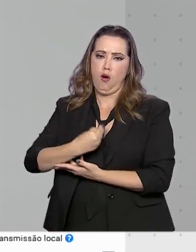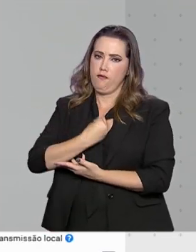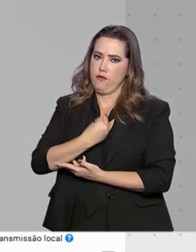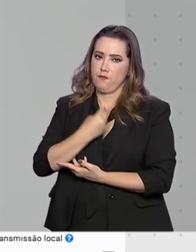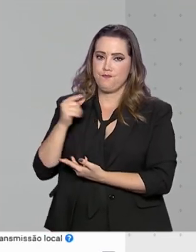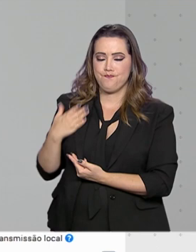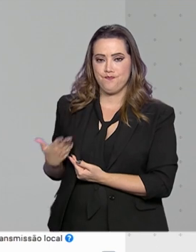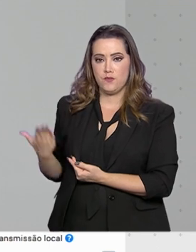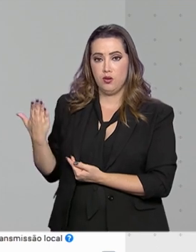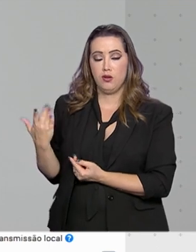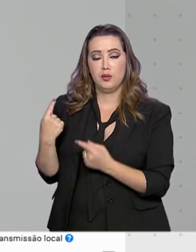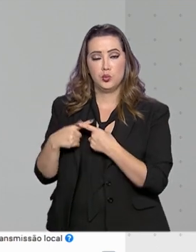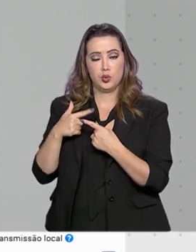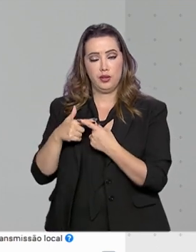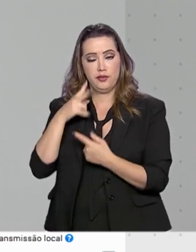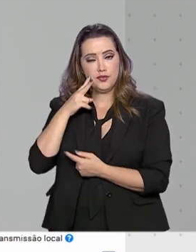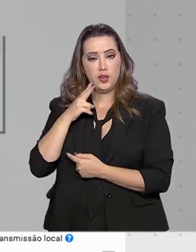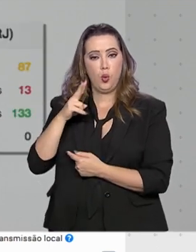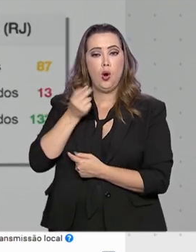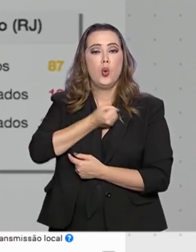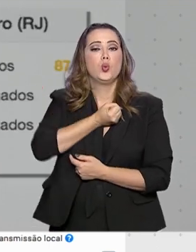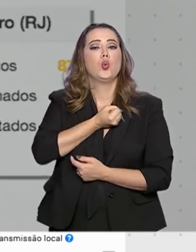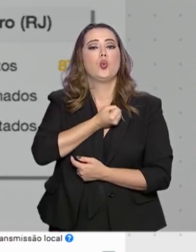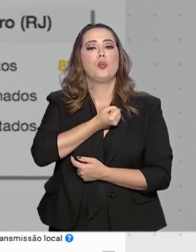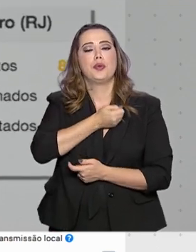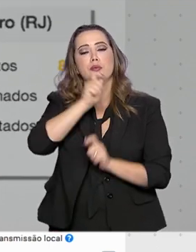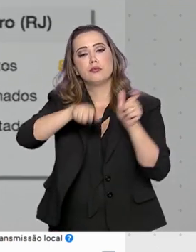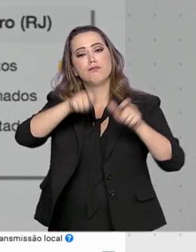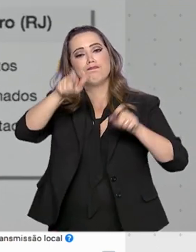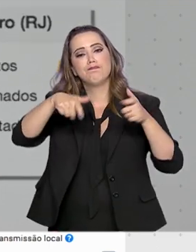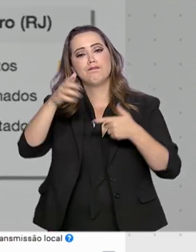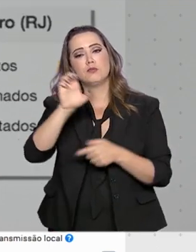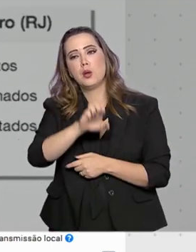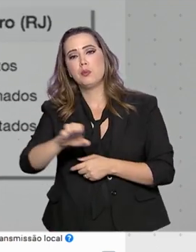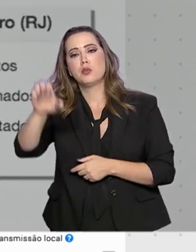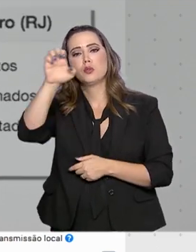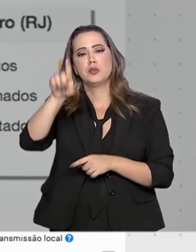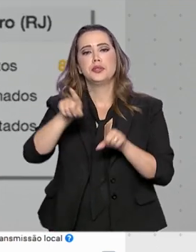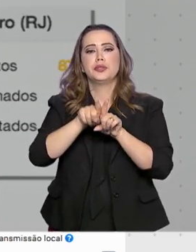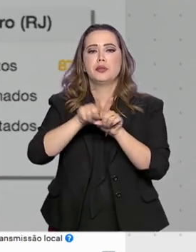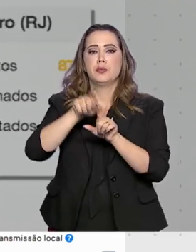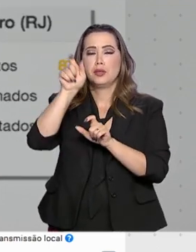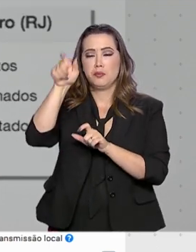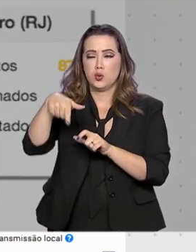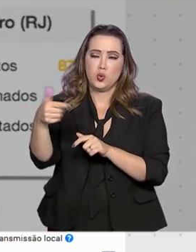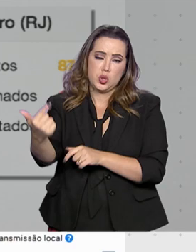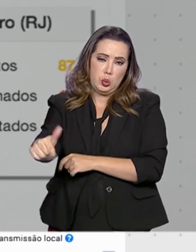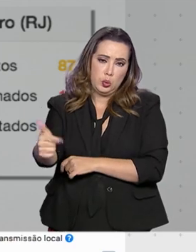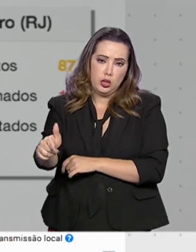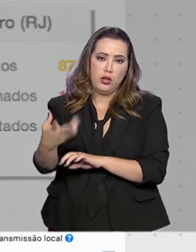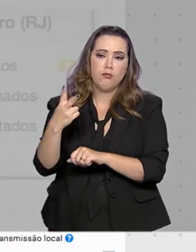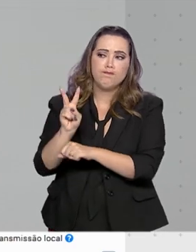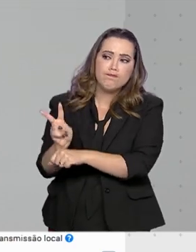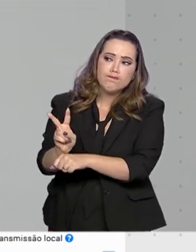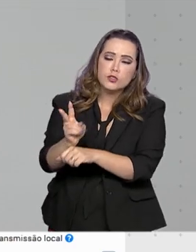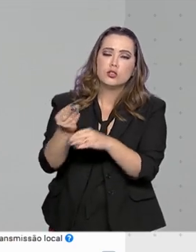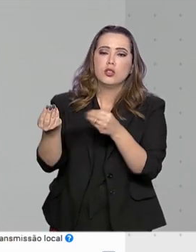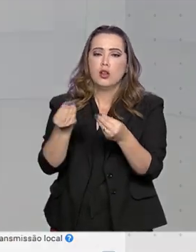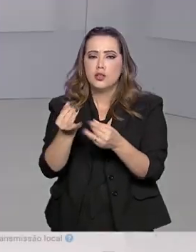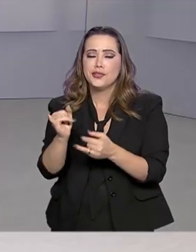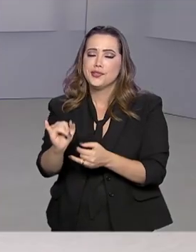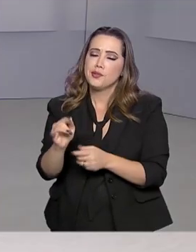O site mostra o número de casos confirmados por Estado, além de casos descartados e monitorados.